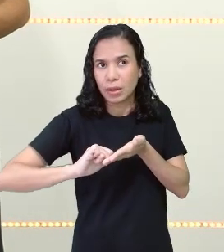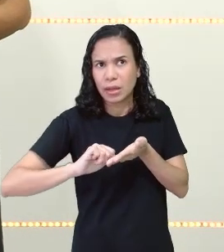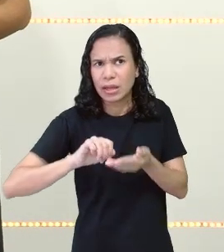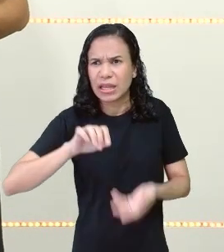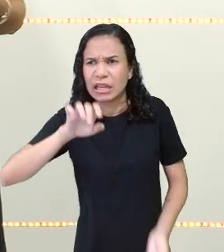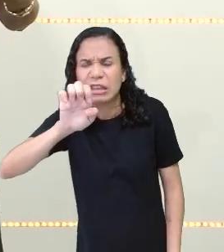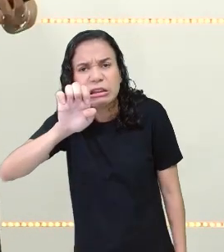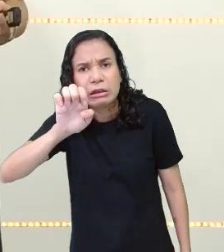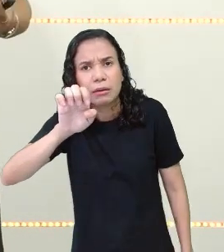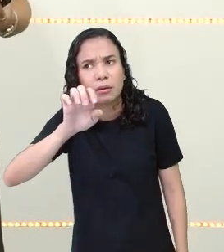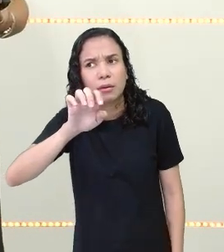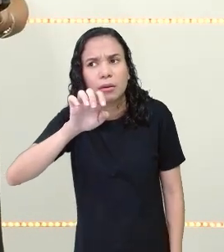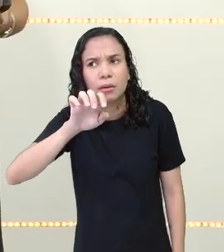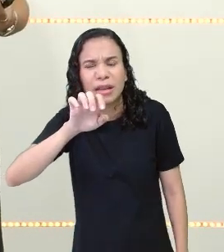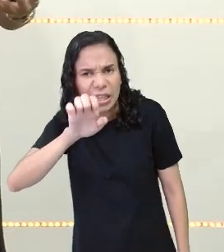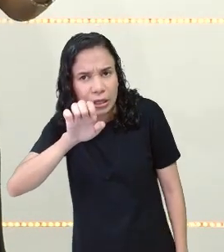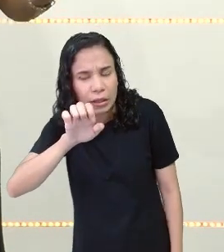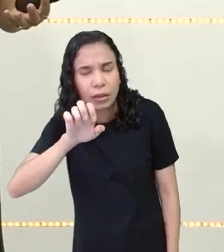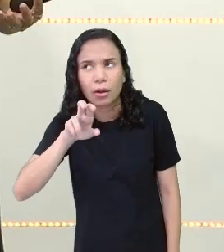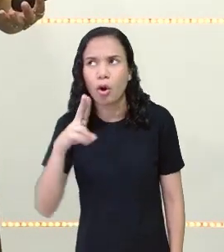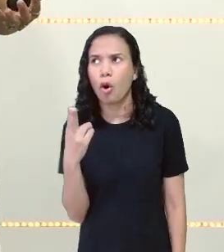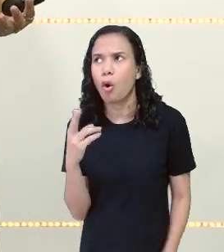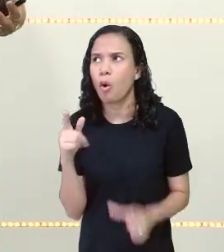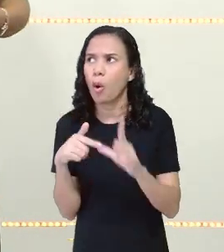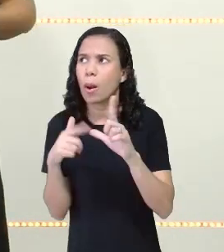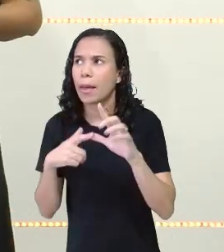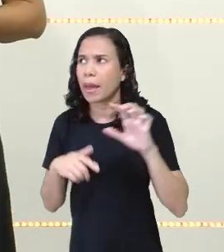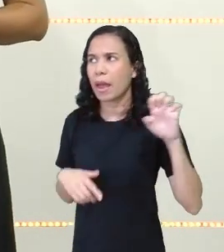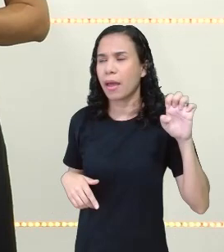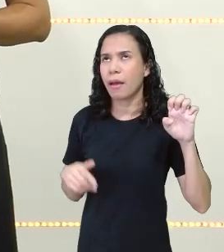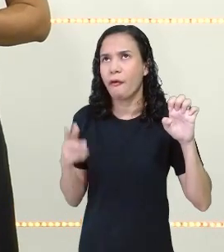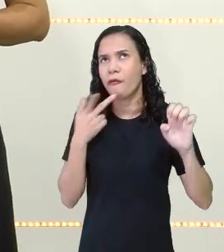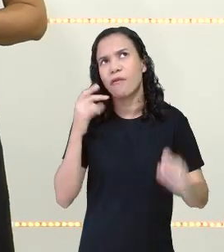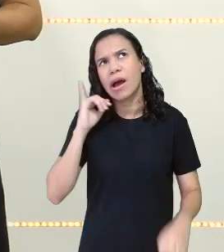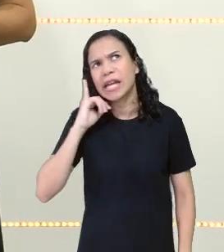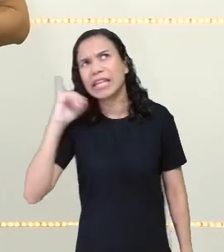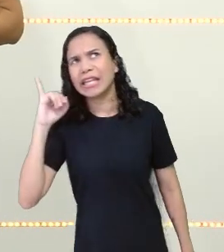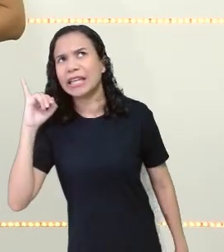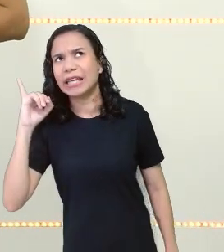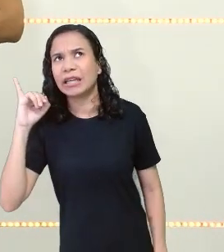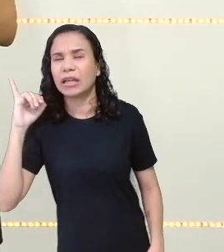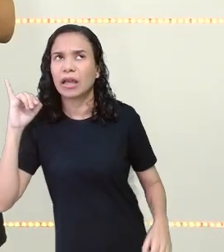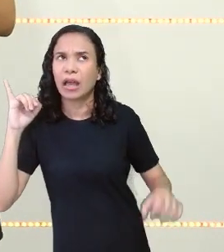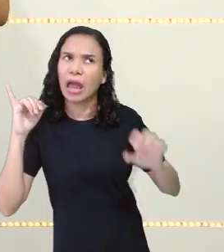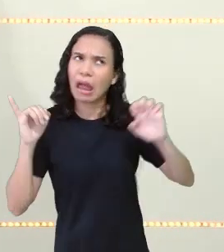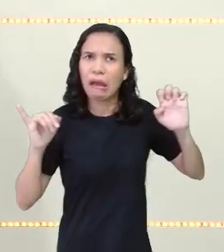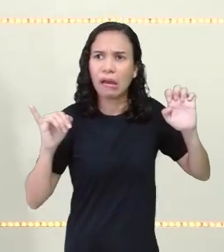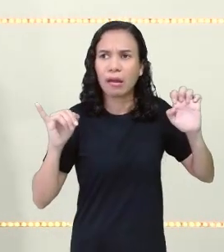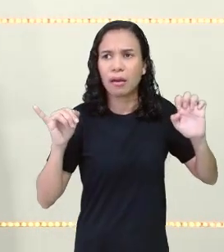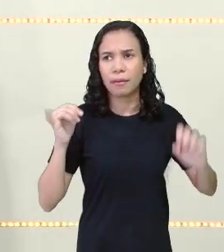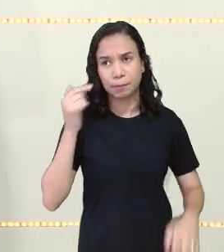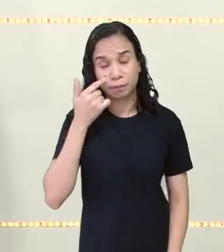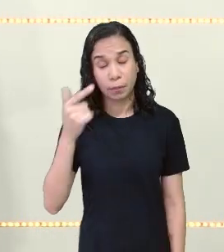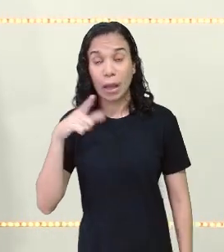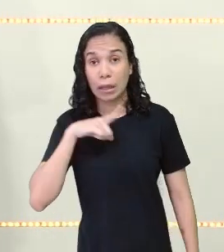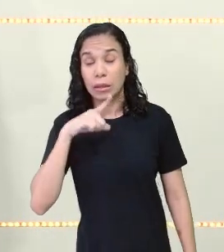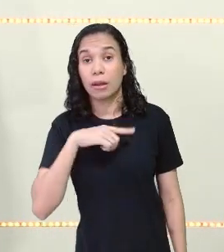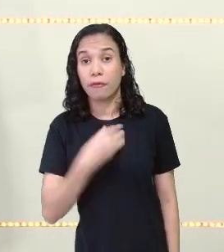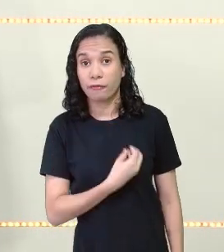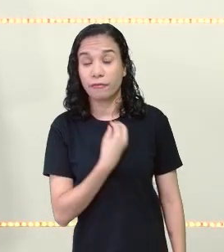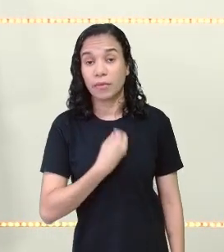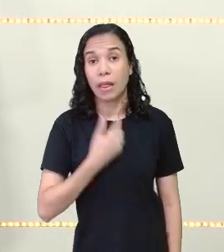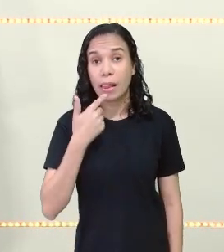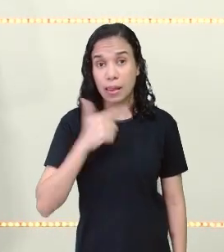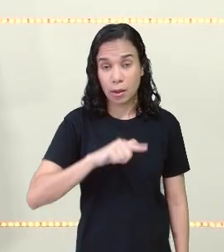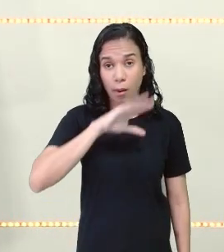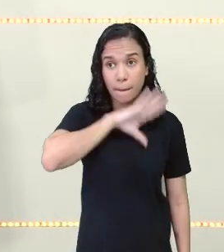I, é I mesmo? Ou é um E? Aqui na tela você já observa, olha só. Existe a língua portuguesa